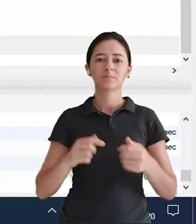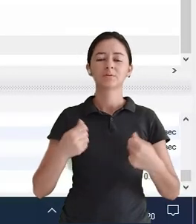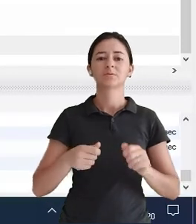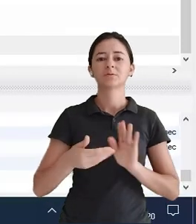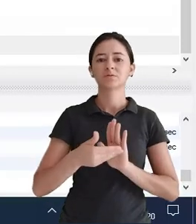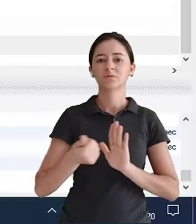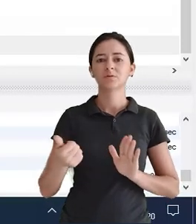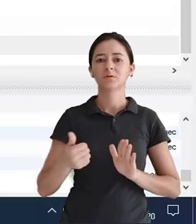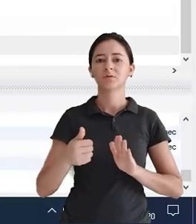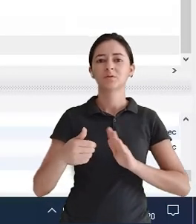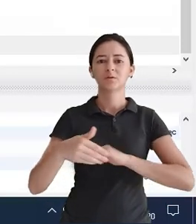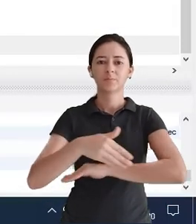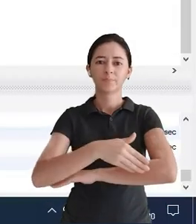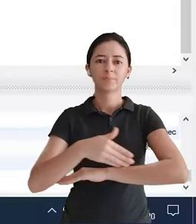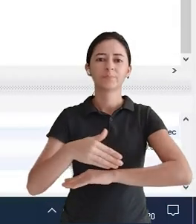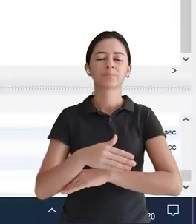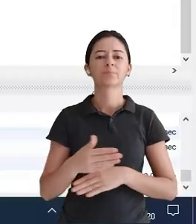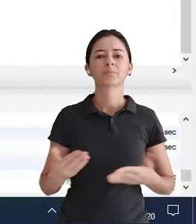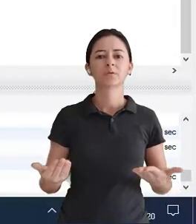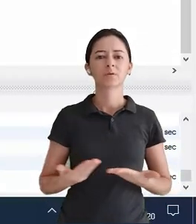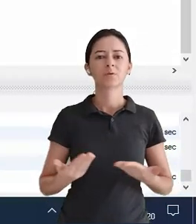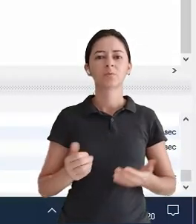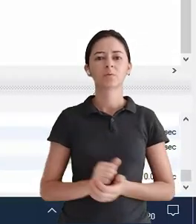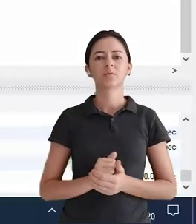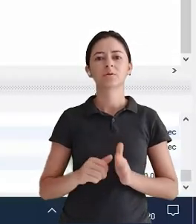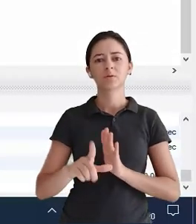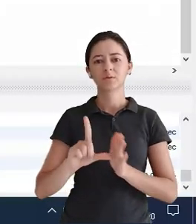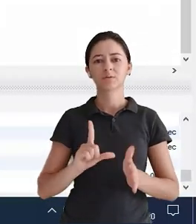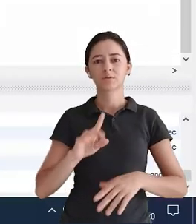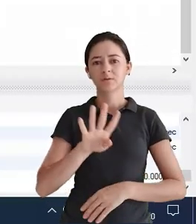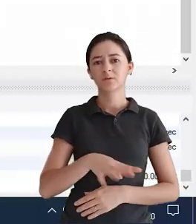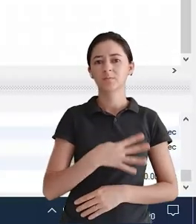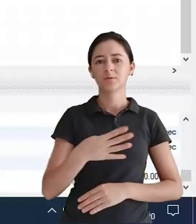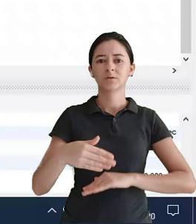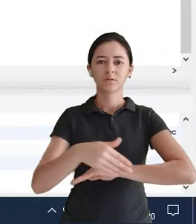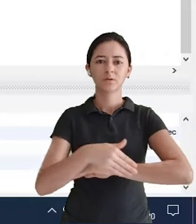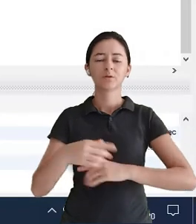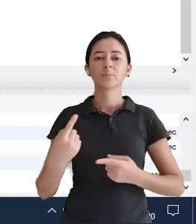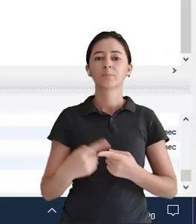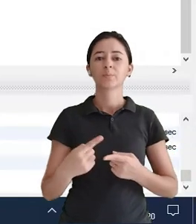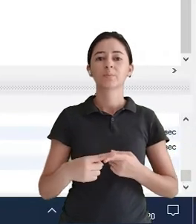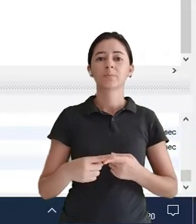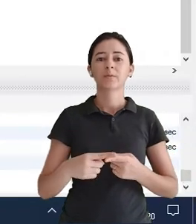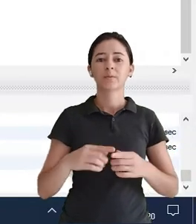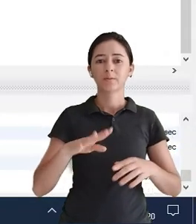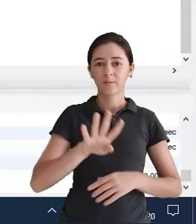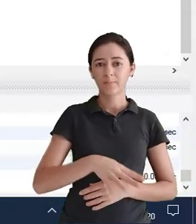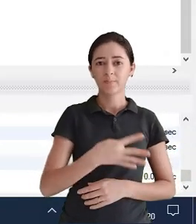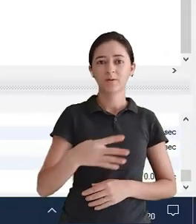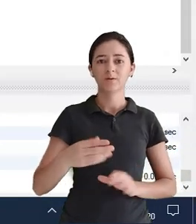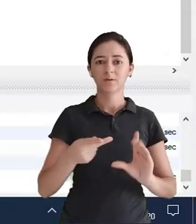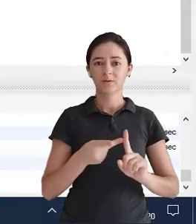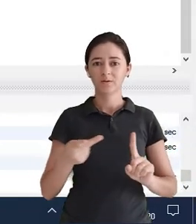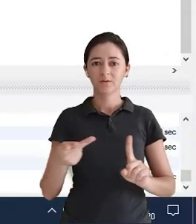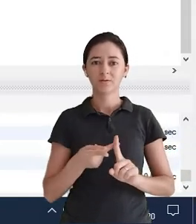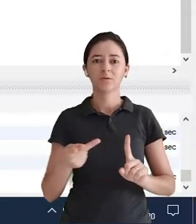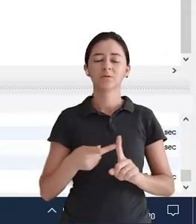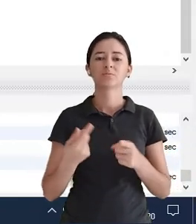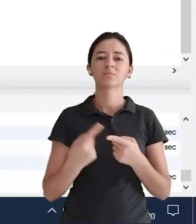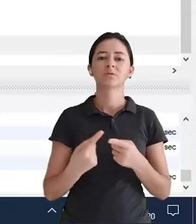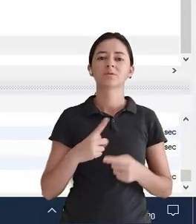primeiro apagar endereço E por fim Antes de eu apagar endereço Eu preciso apagar cliente Porque cliente